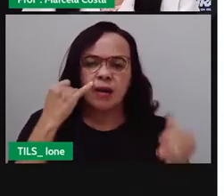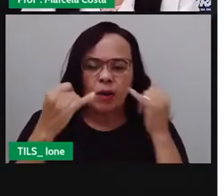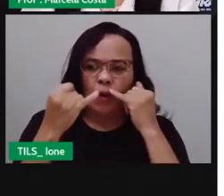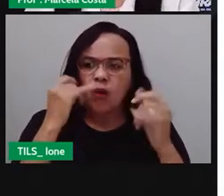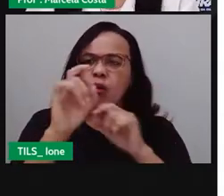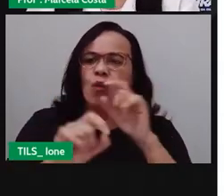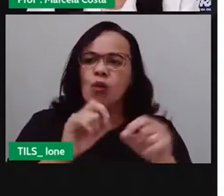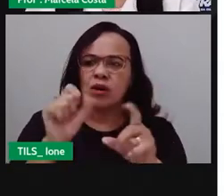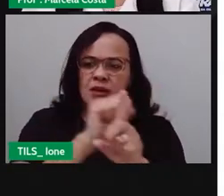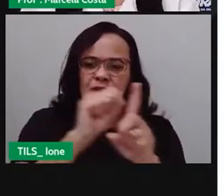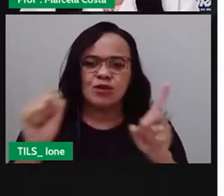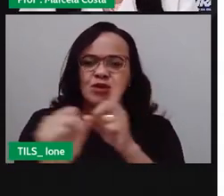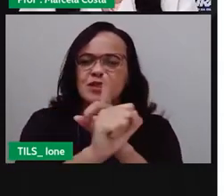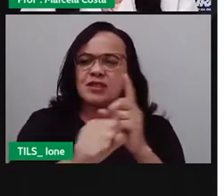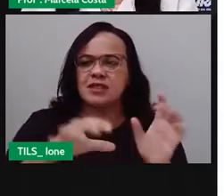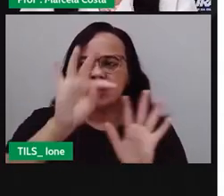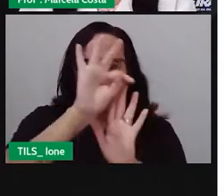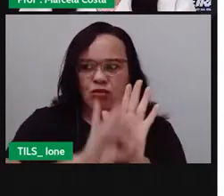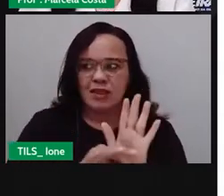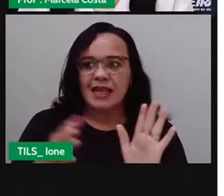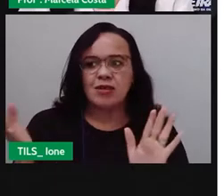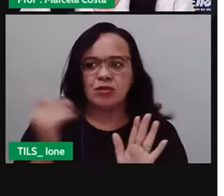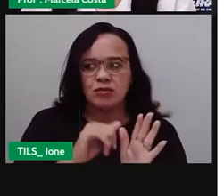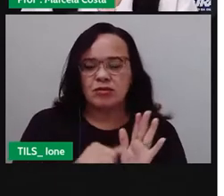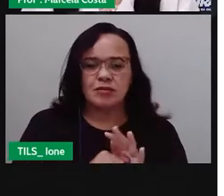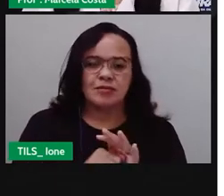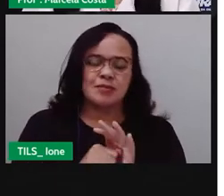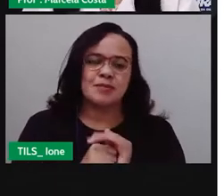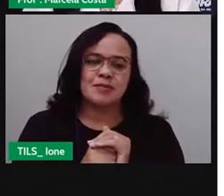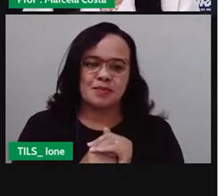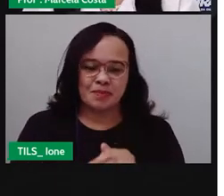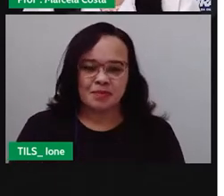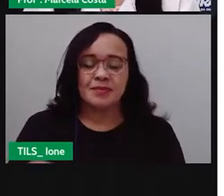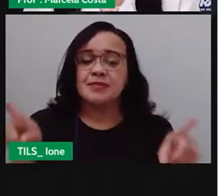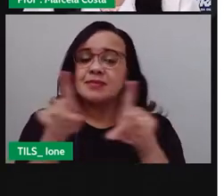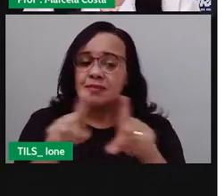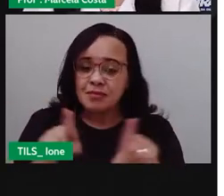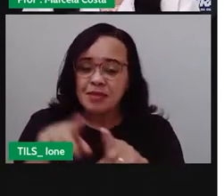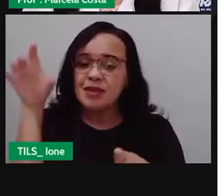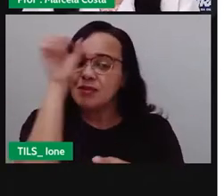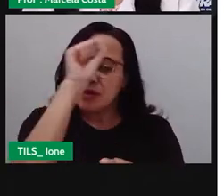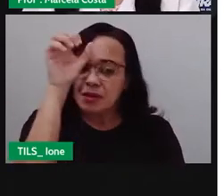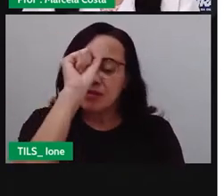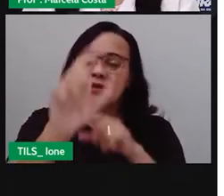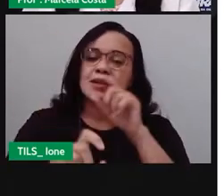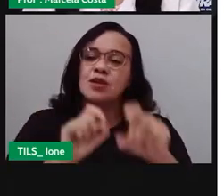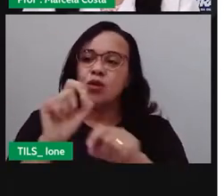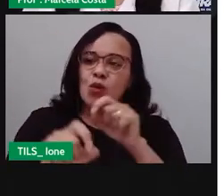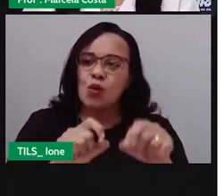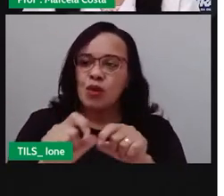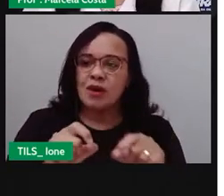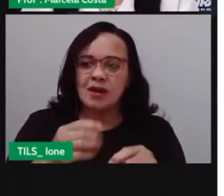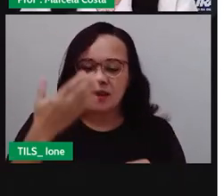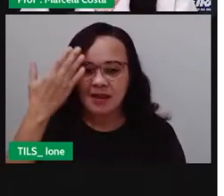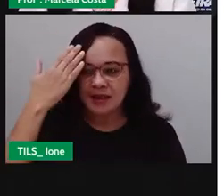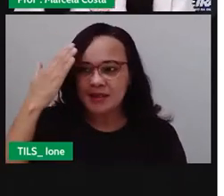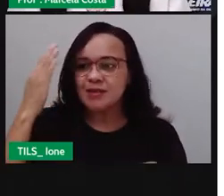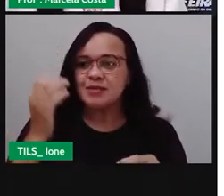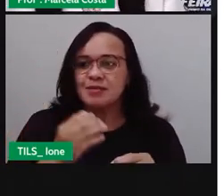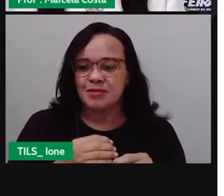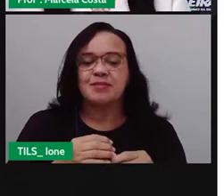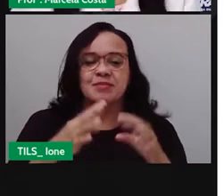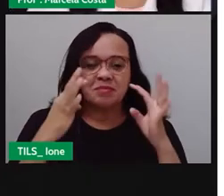dos textos presentes no cotidiano. Também vai aprender a apreciar